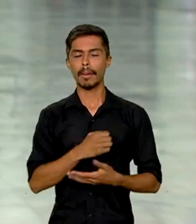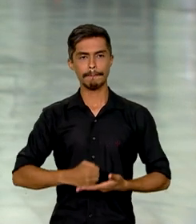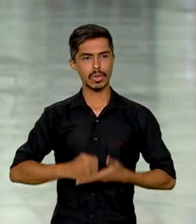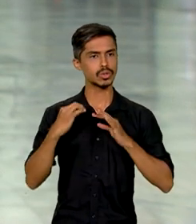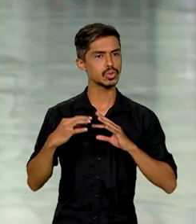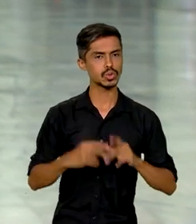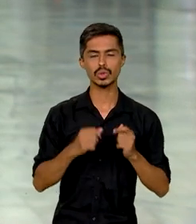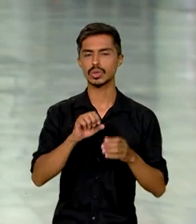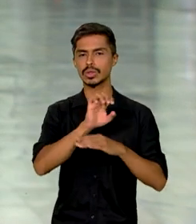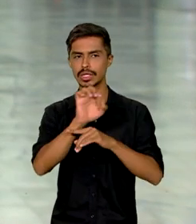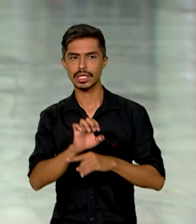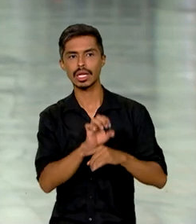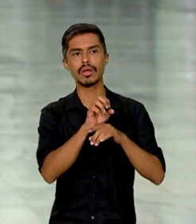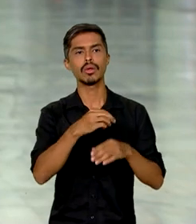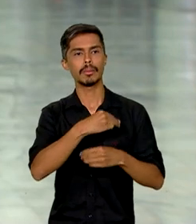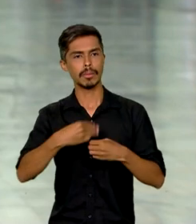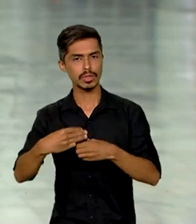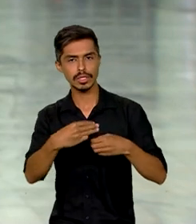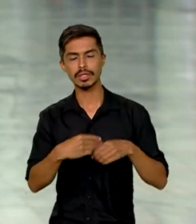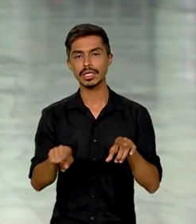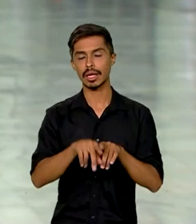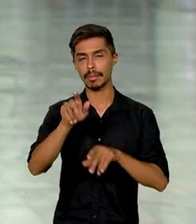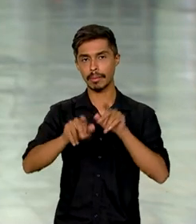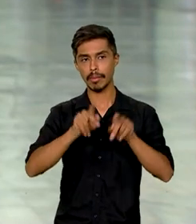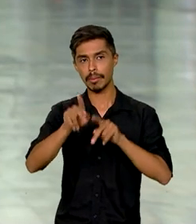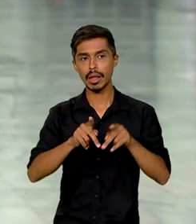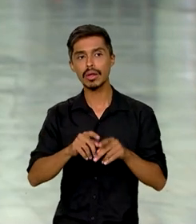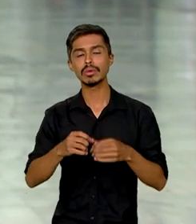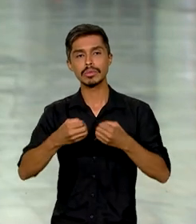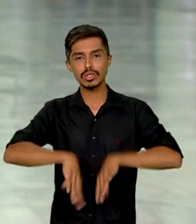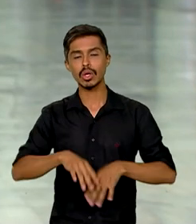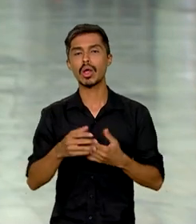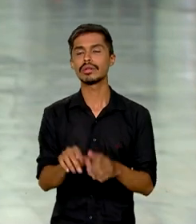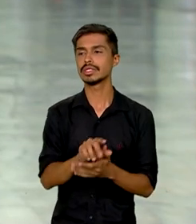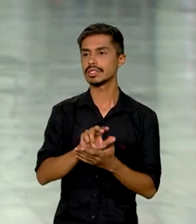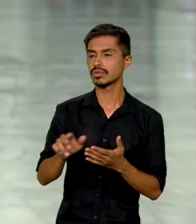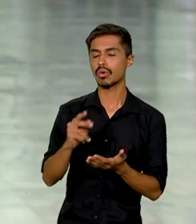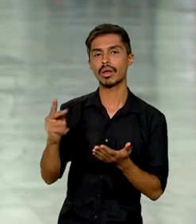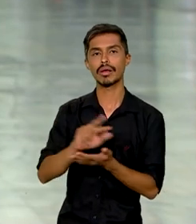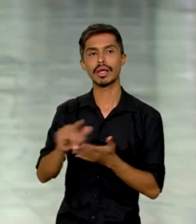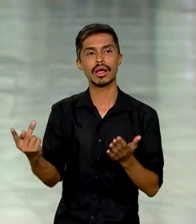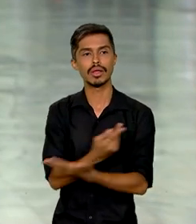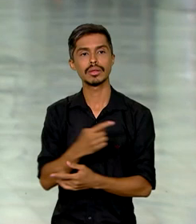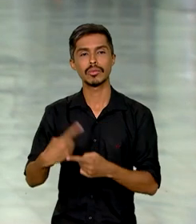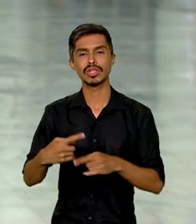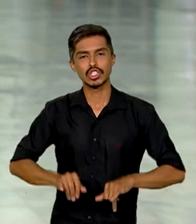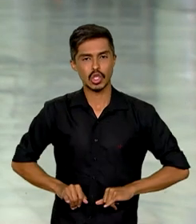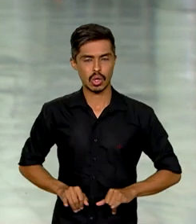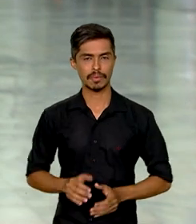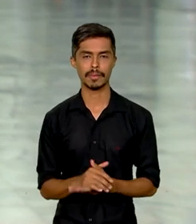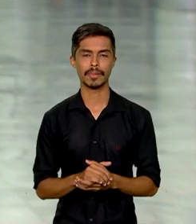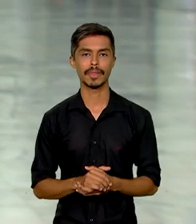que tem dado aos estados, aos municípios e às pessoas afetadas, como tem feito nos estados que sofrem com desastres.